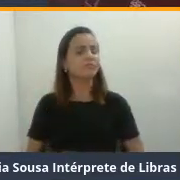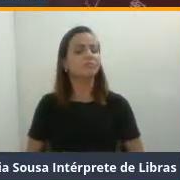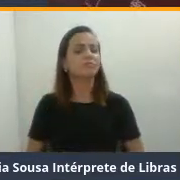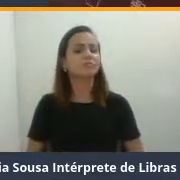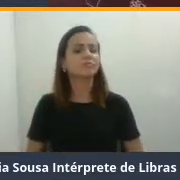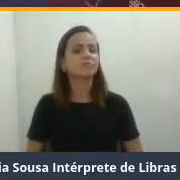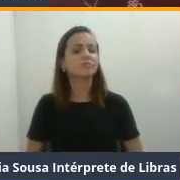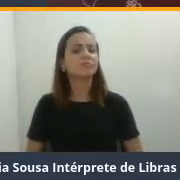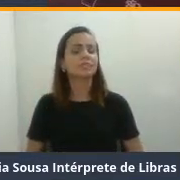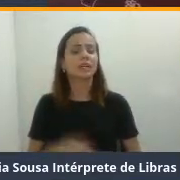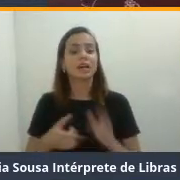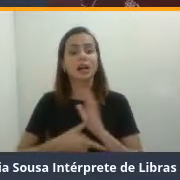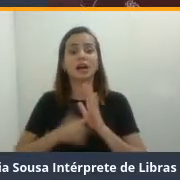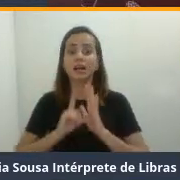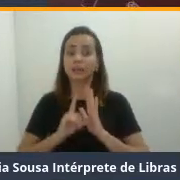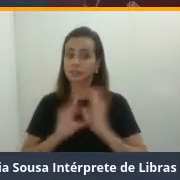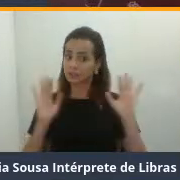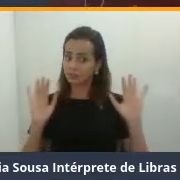antes,